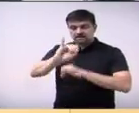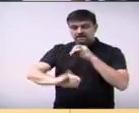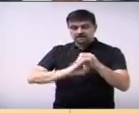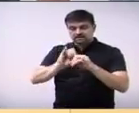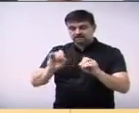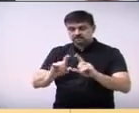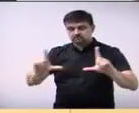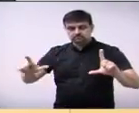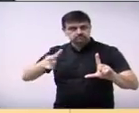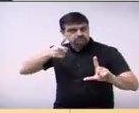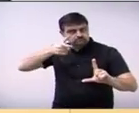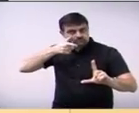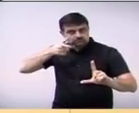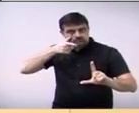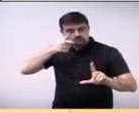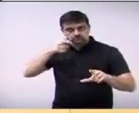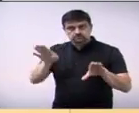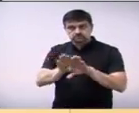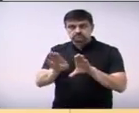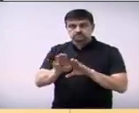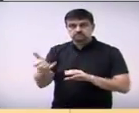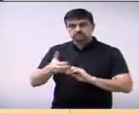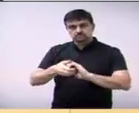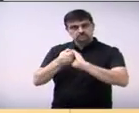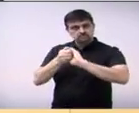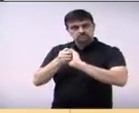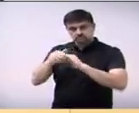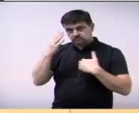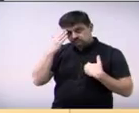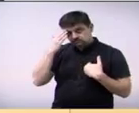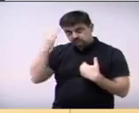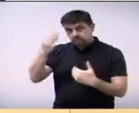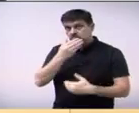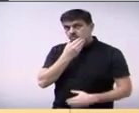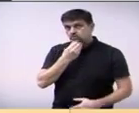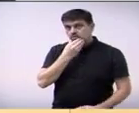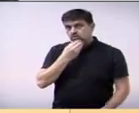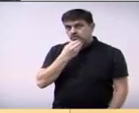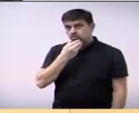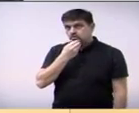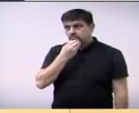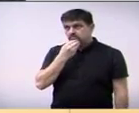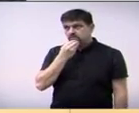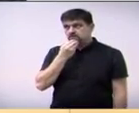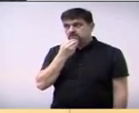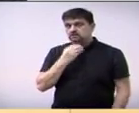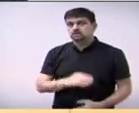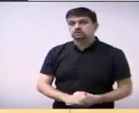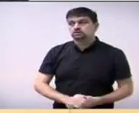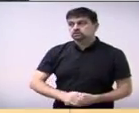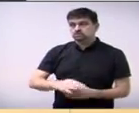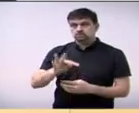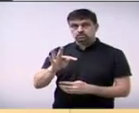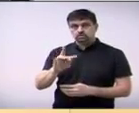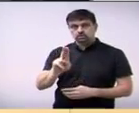internet. Gostaria de também cumprimentar e agradecer a presença do senhor Jorge Tuta, presidente do UPV.